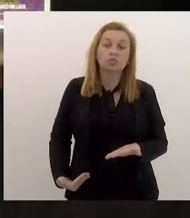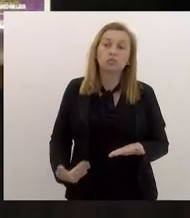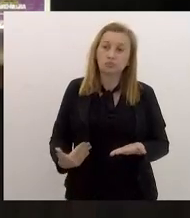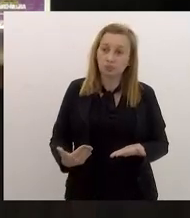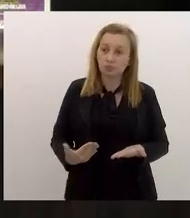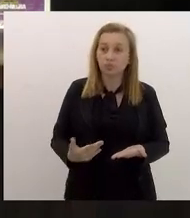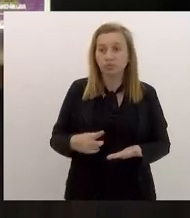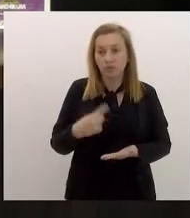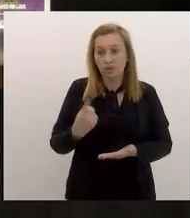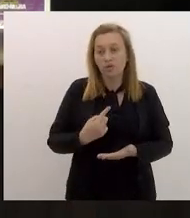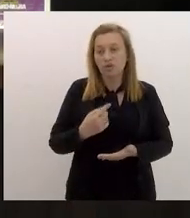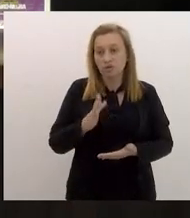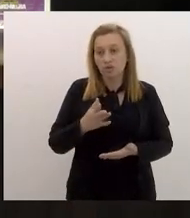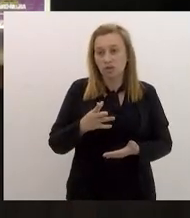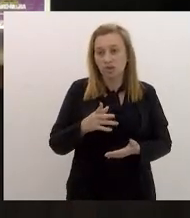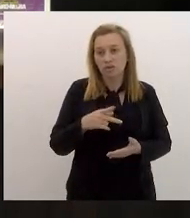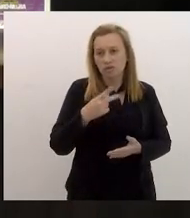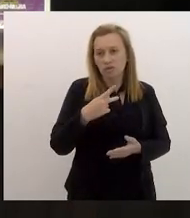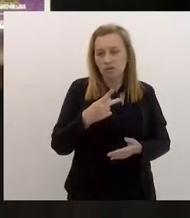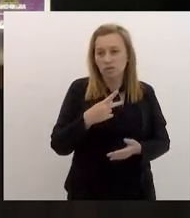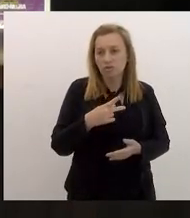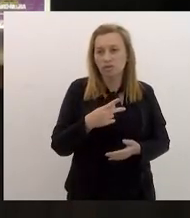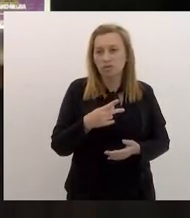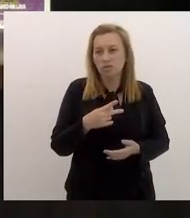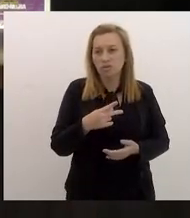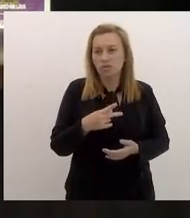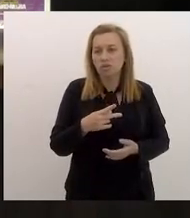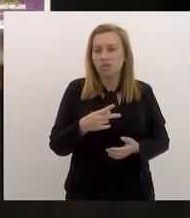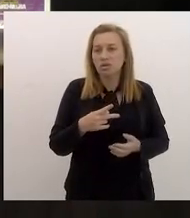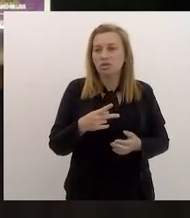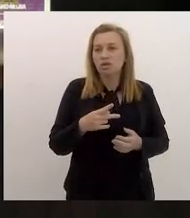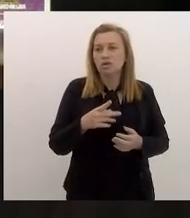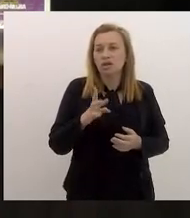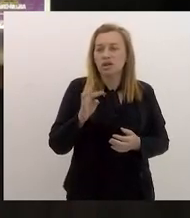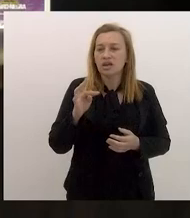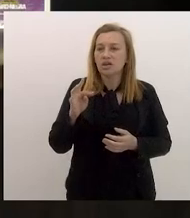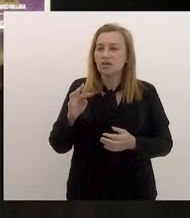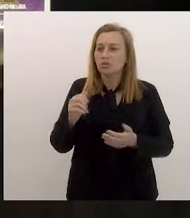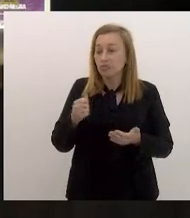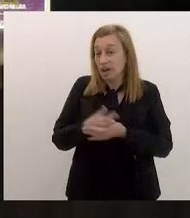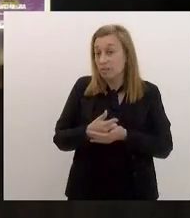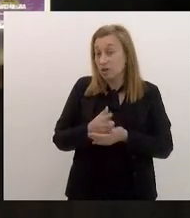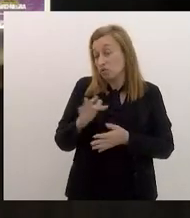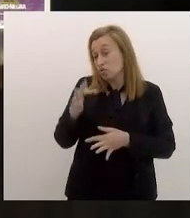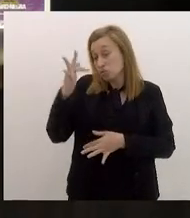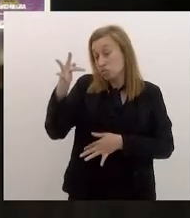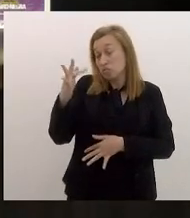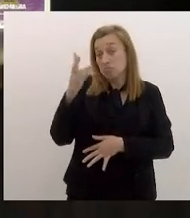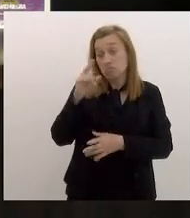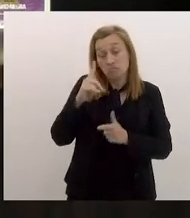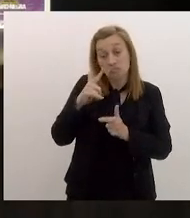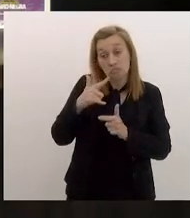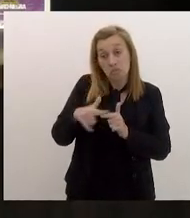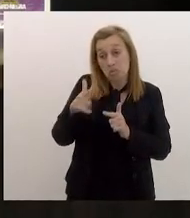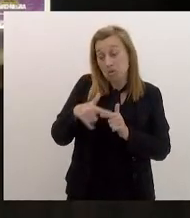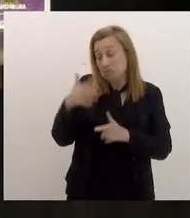e a gente botou uma salvaguarda em relação às receitas futuras. Eu não vejo nenhum problema agora, claro.